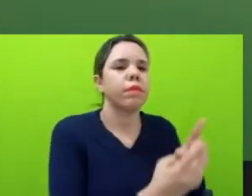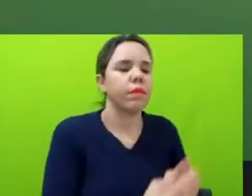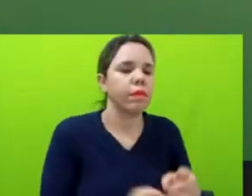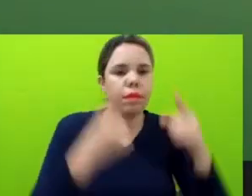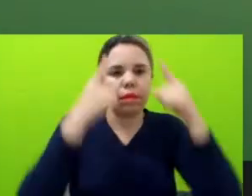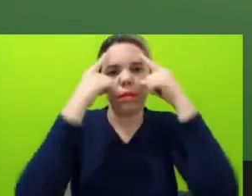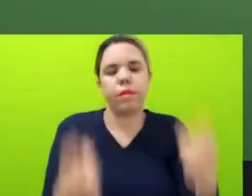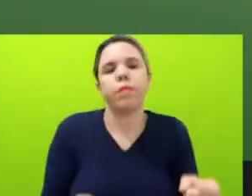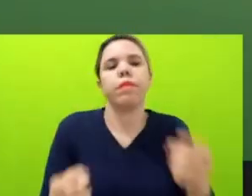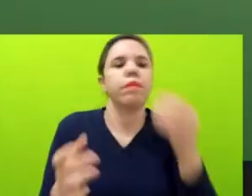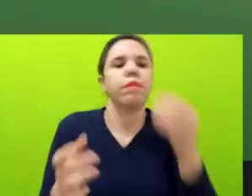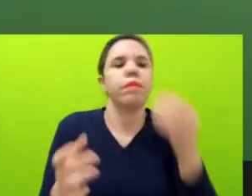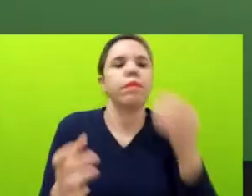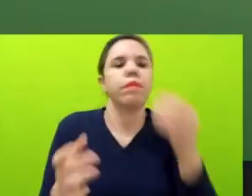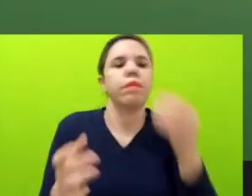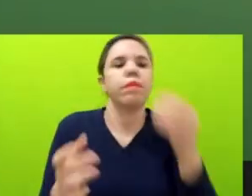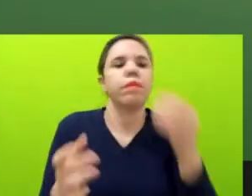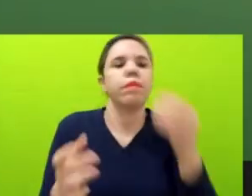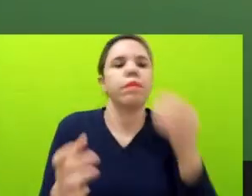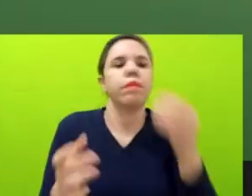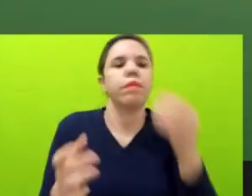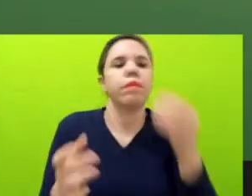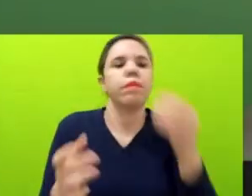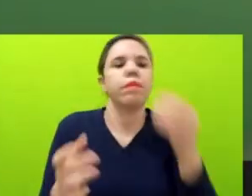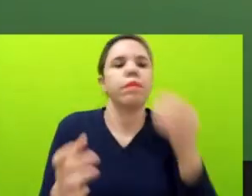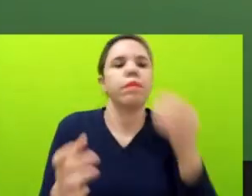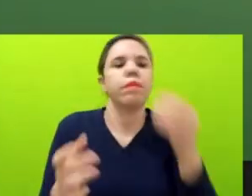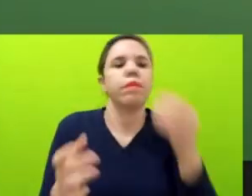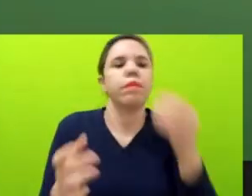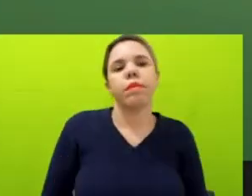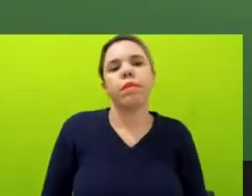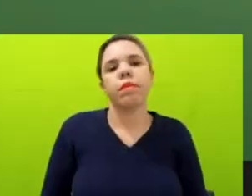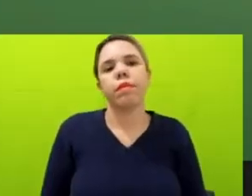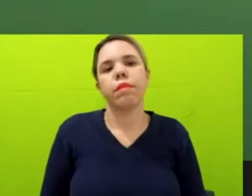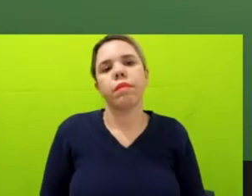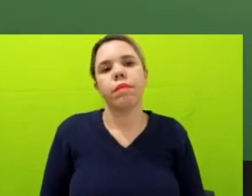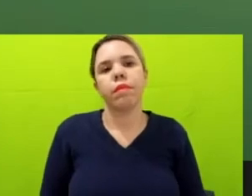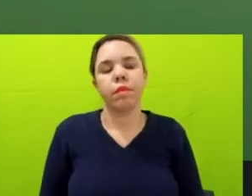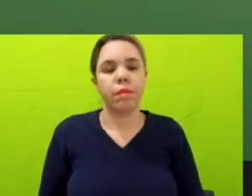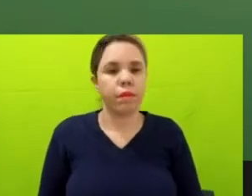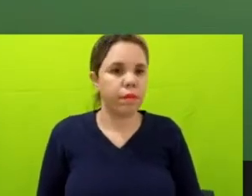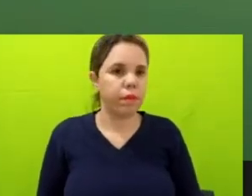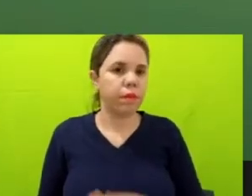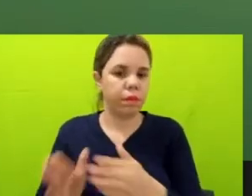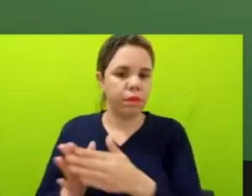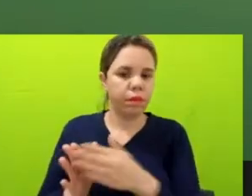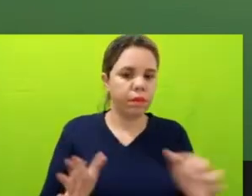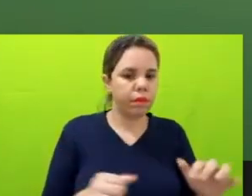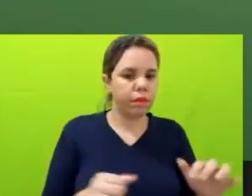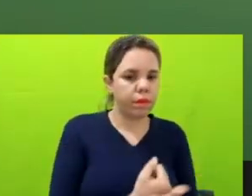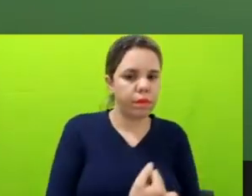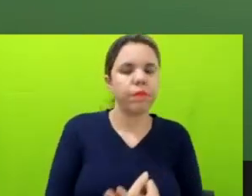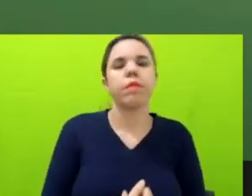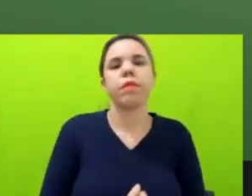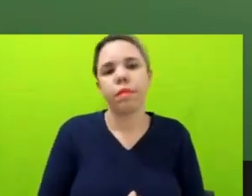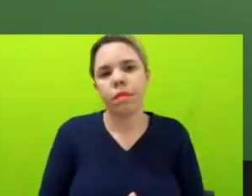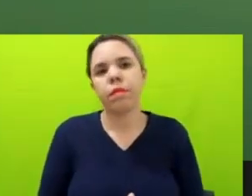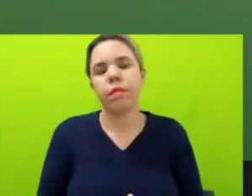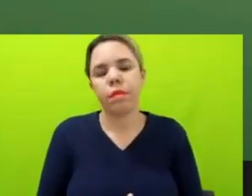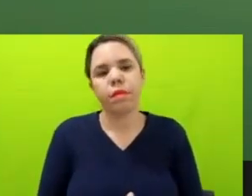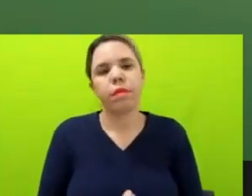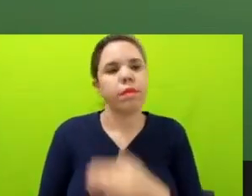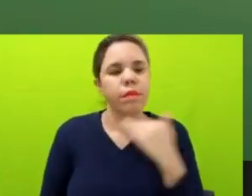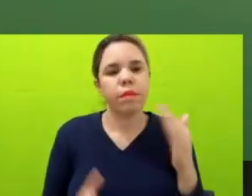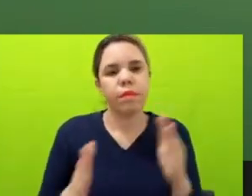negligência na saúde pública durante a pandemia, de pessoas que morreram dentro de casa porque sabiam se fosse para o hospital, iam ficar na porta,